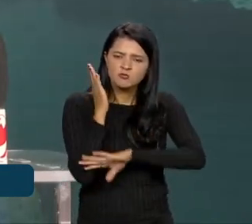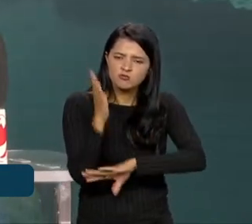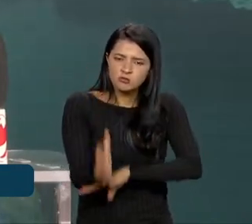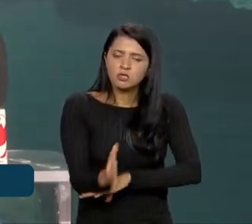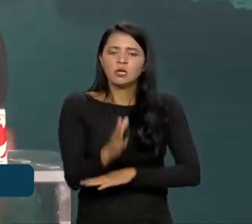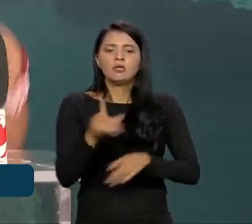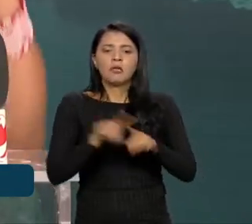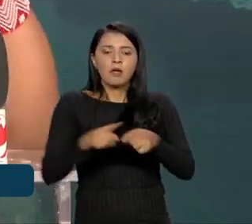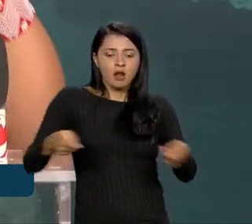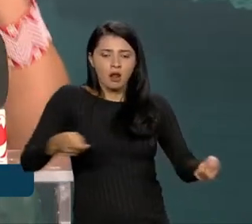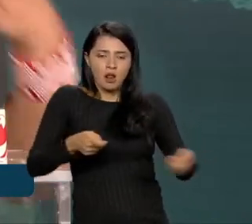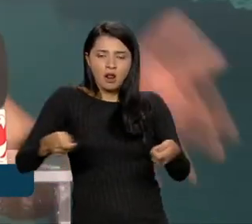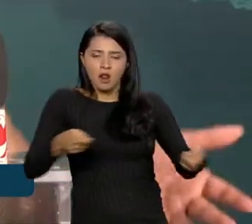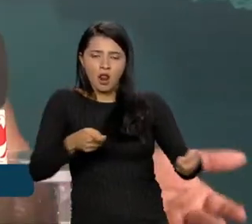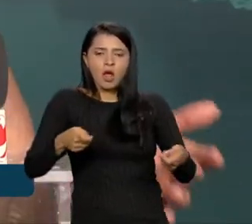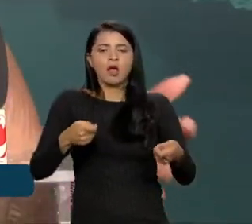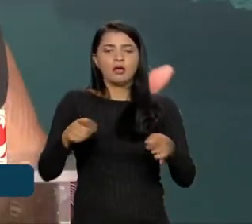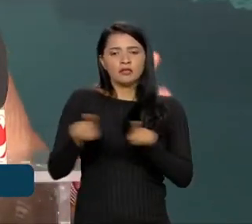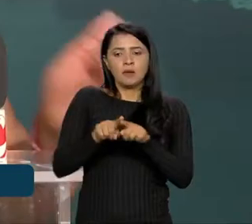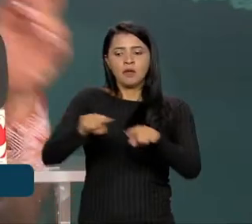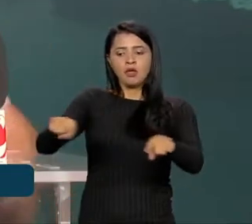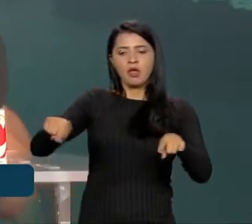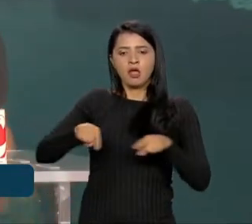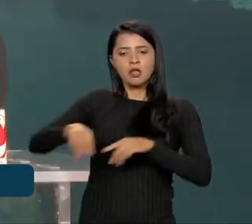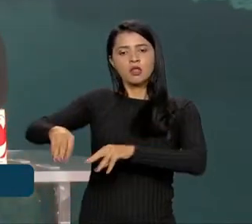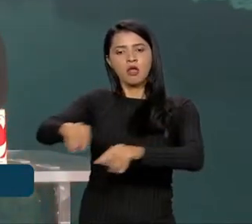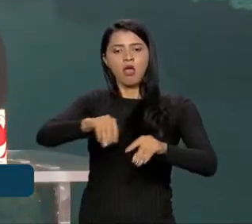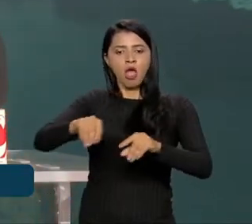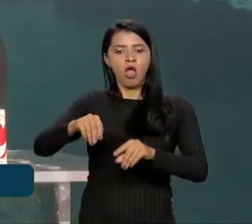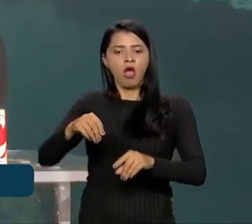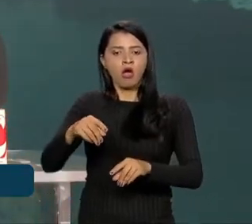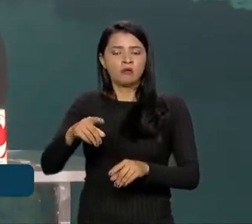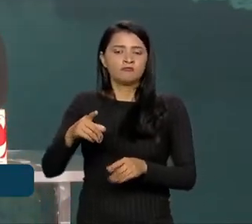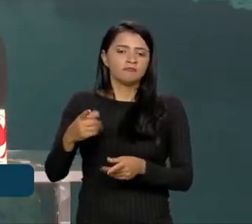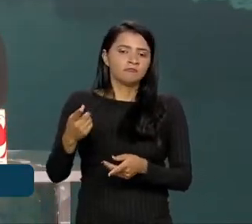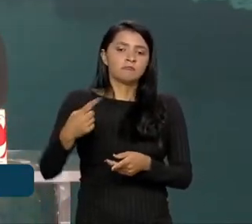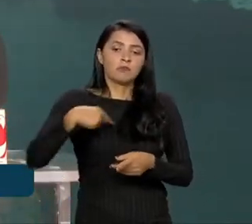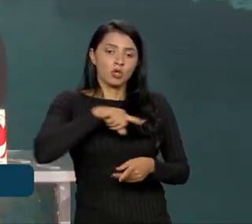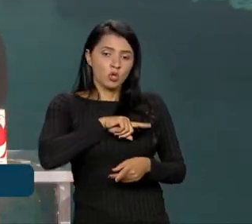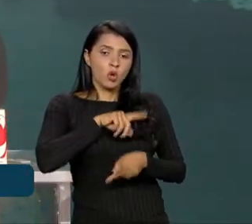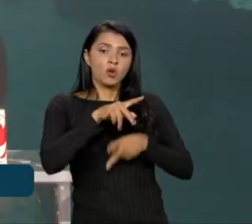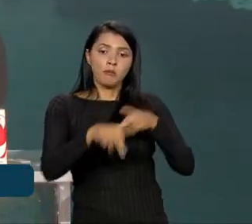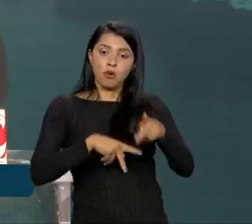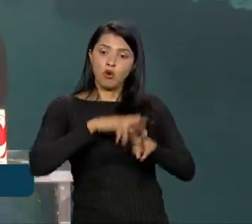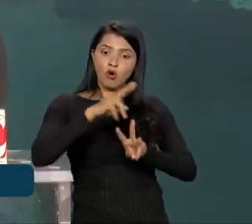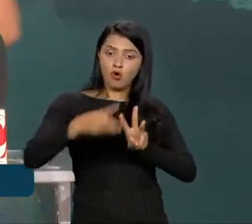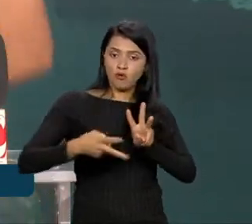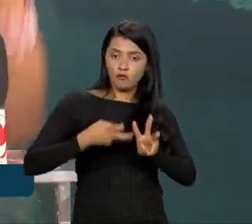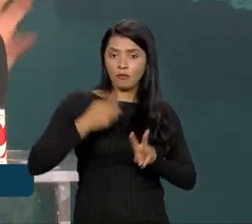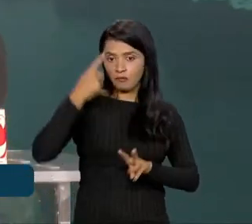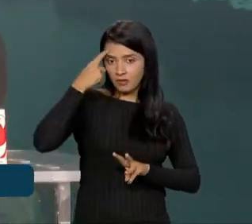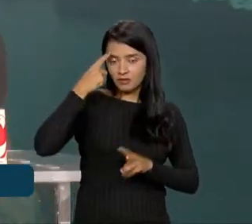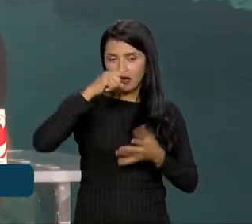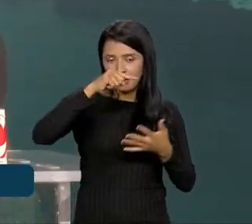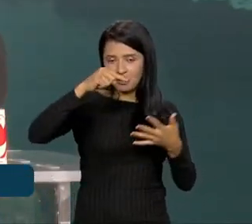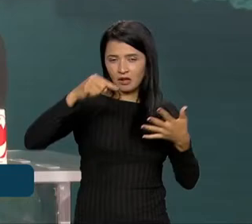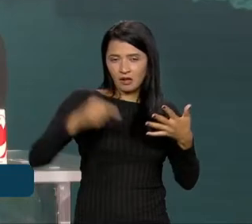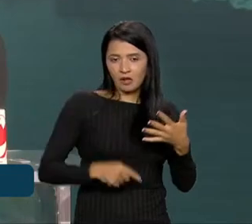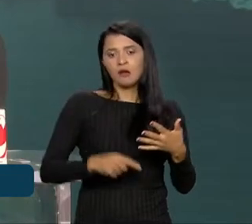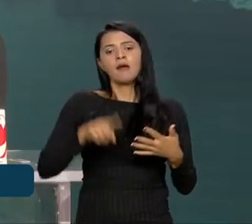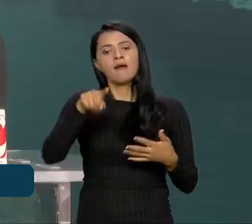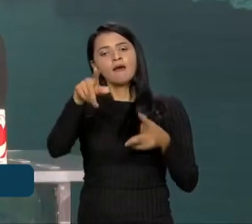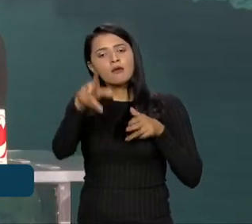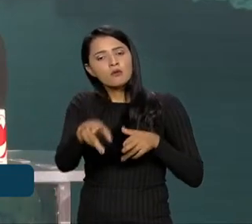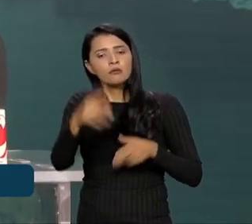garimpos, a grilagem de terras. Mas, para nós, povos indígenas, pensar tudo isso é